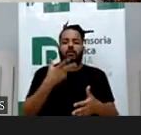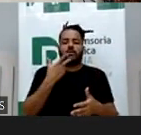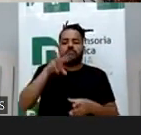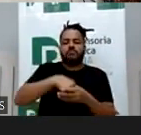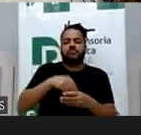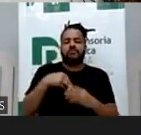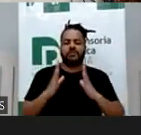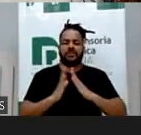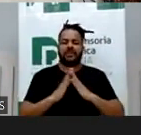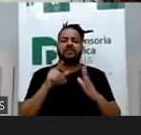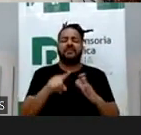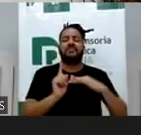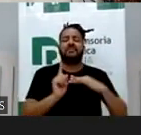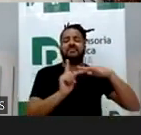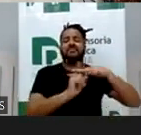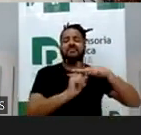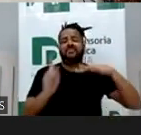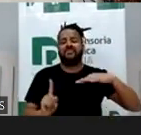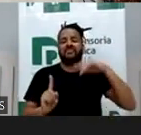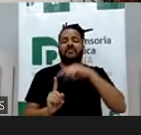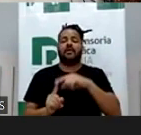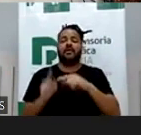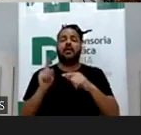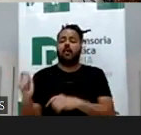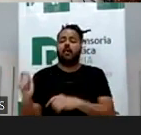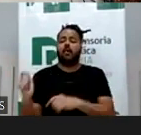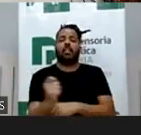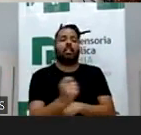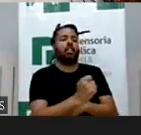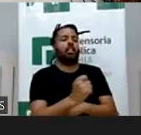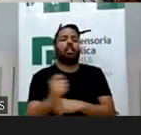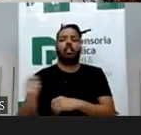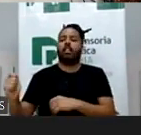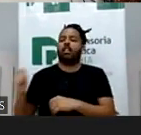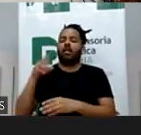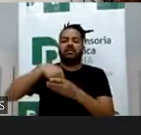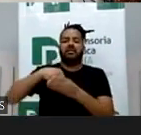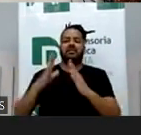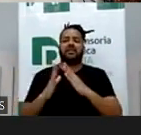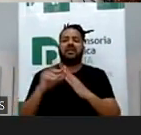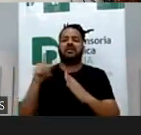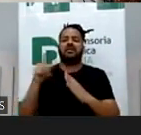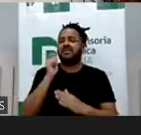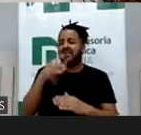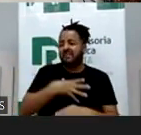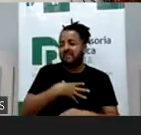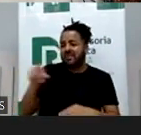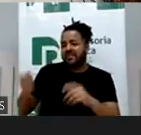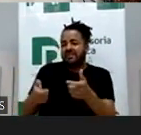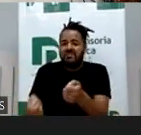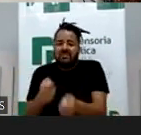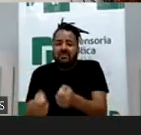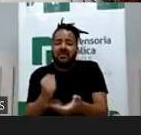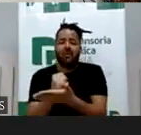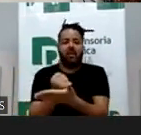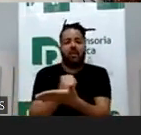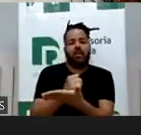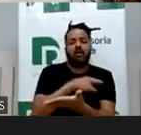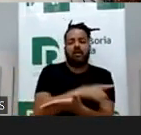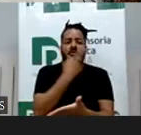inicial, sem ter o que fazer, começaram a publicar o café da manhã dos filhos, os filhos assistindo desenho, os filhos jogando videogame, filhos desenhando.